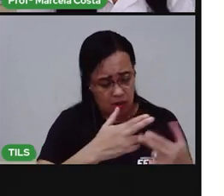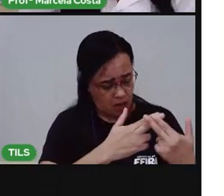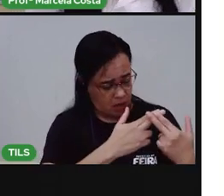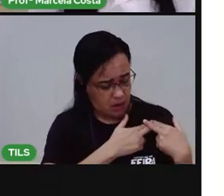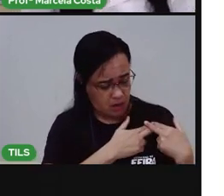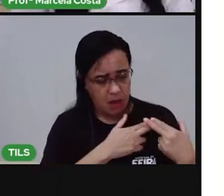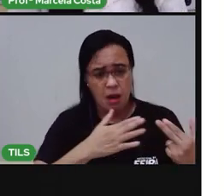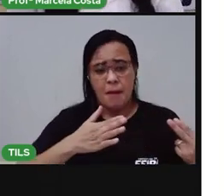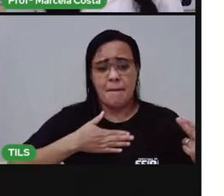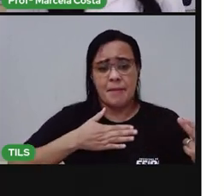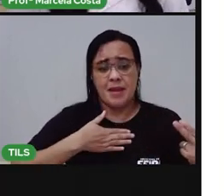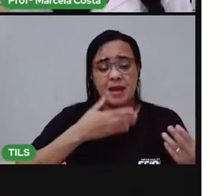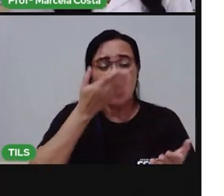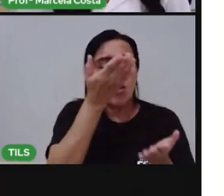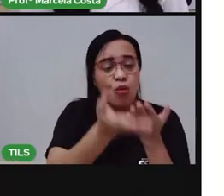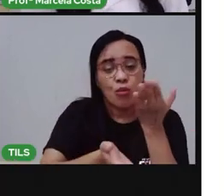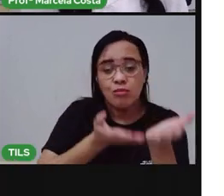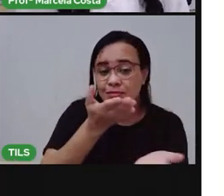animal de estimação.